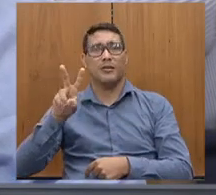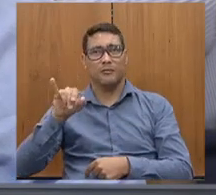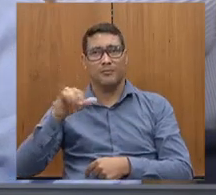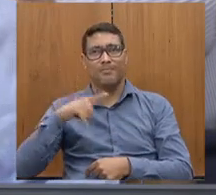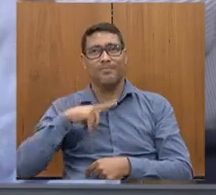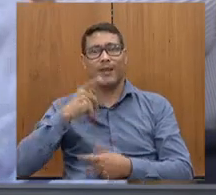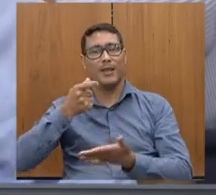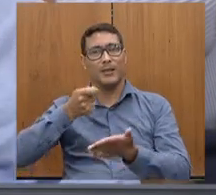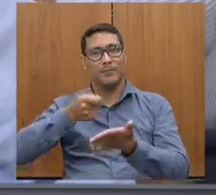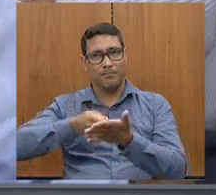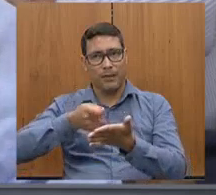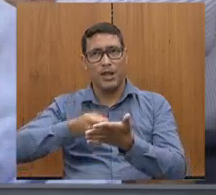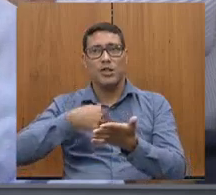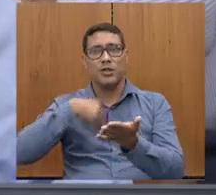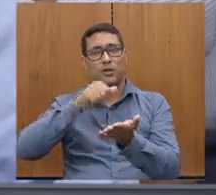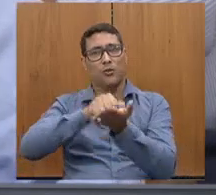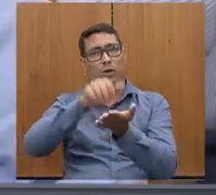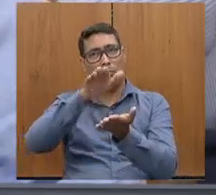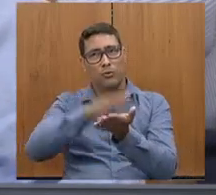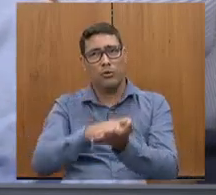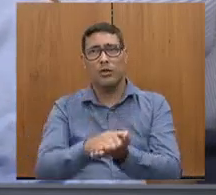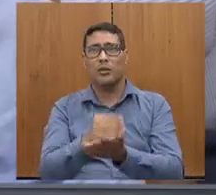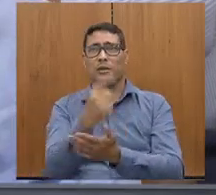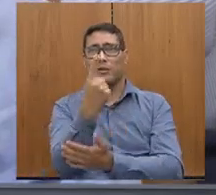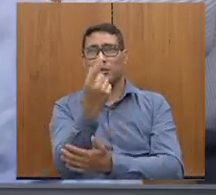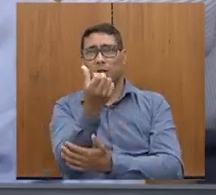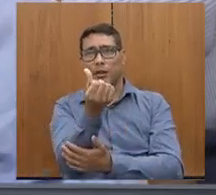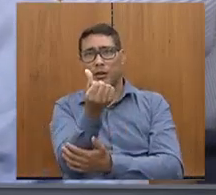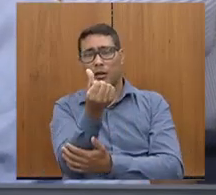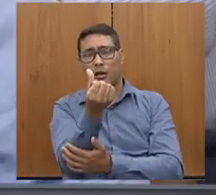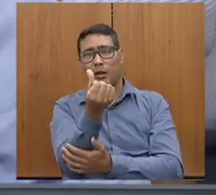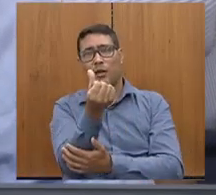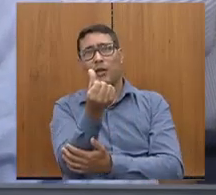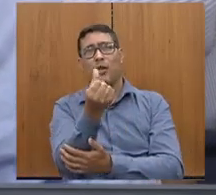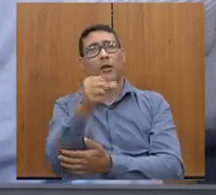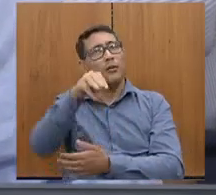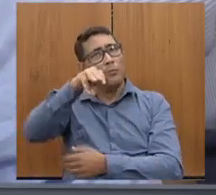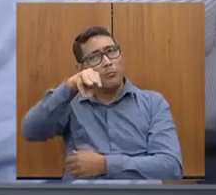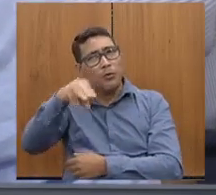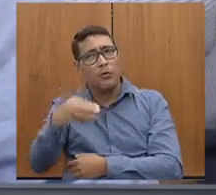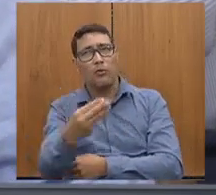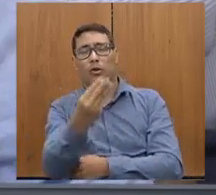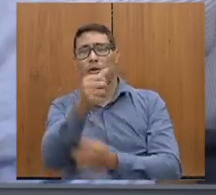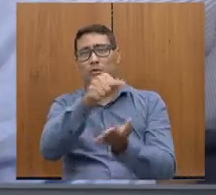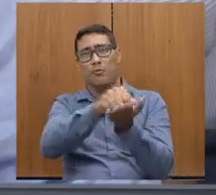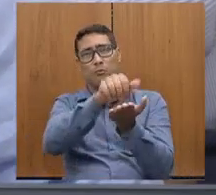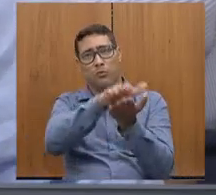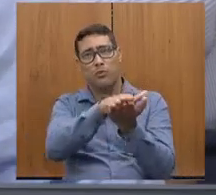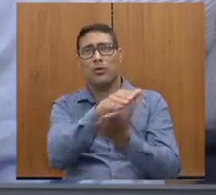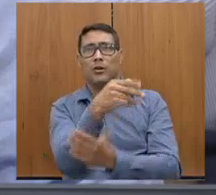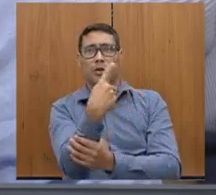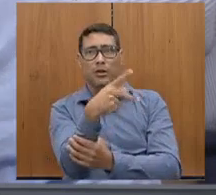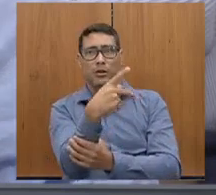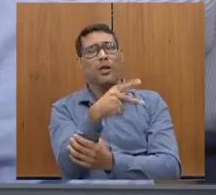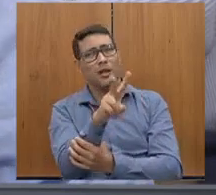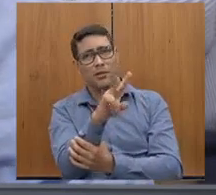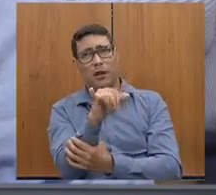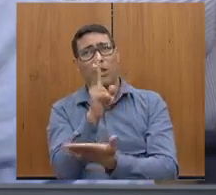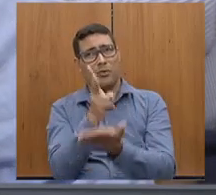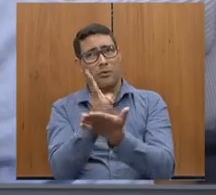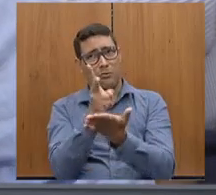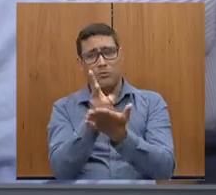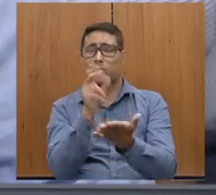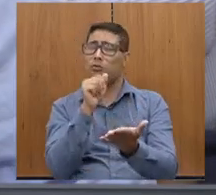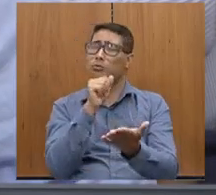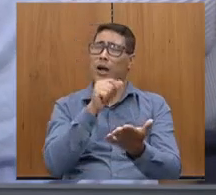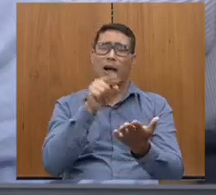Recentemente, aplicamos uma multa de 16 milhões, descontamos da contraprestação dele. Vamos continuar aplicando até um ponto